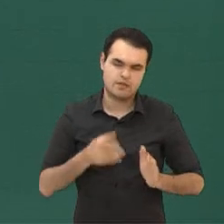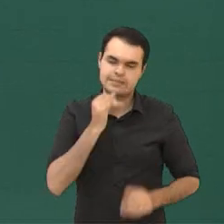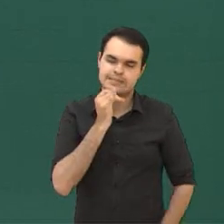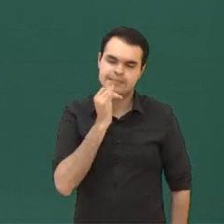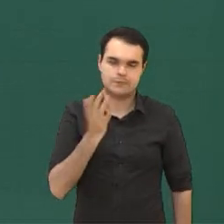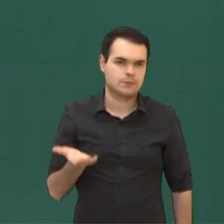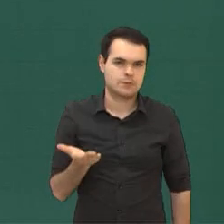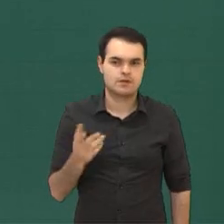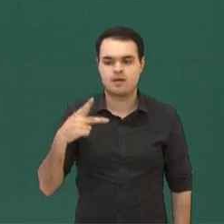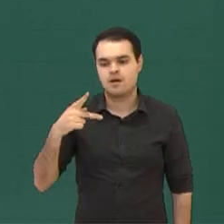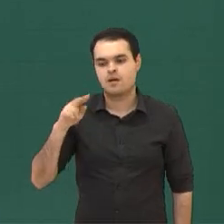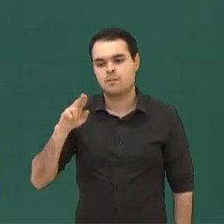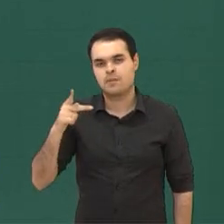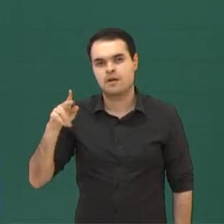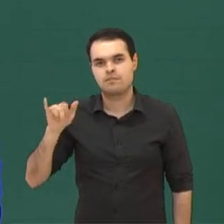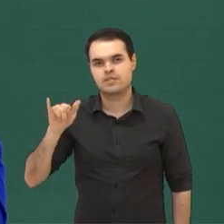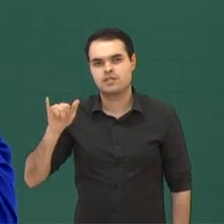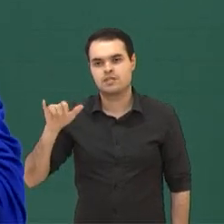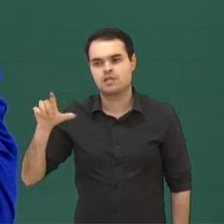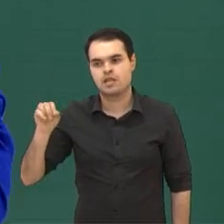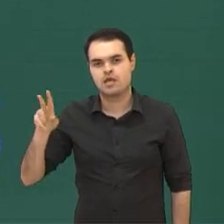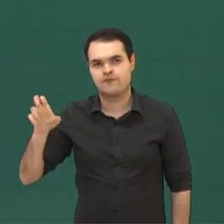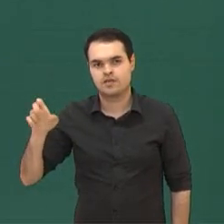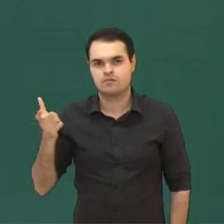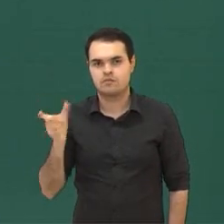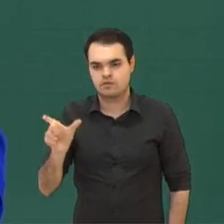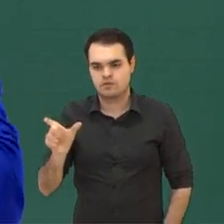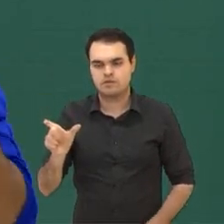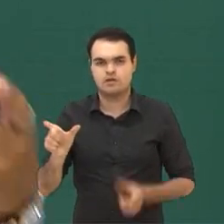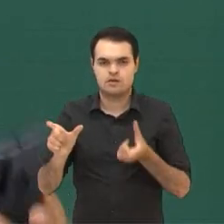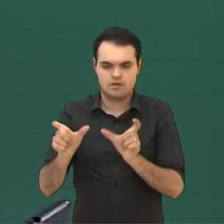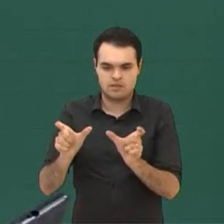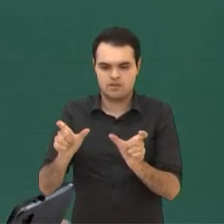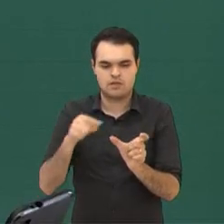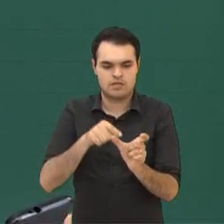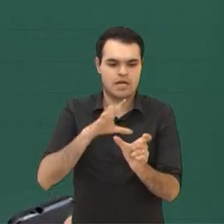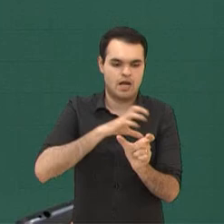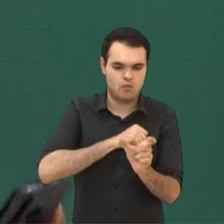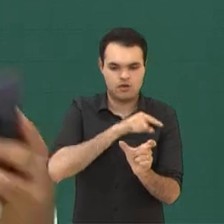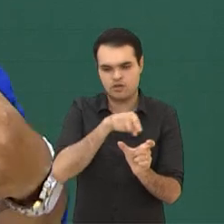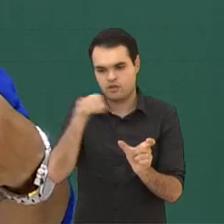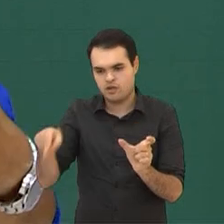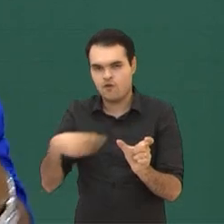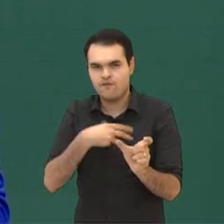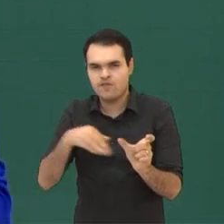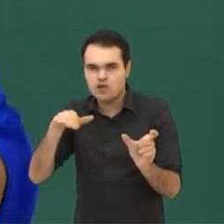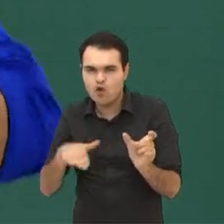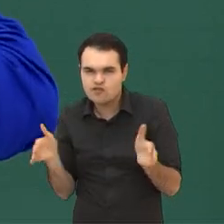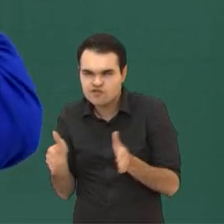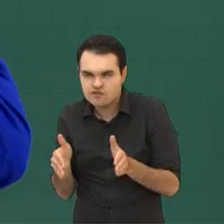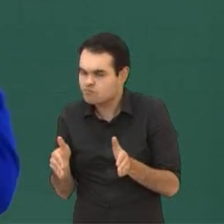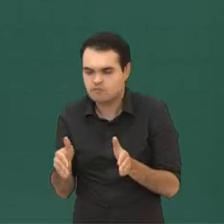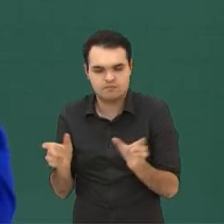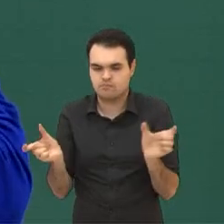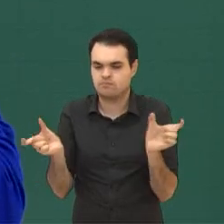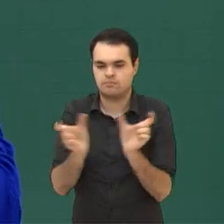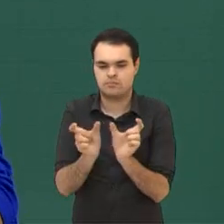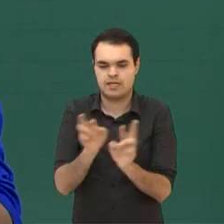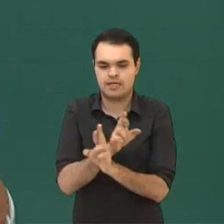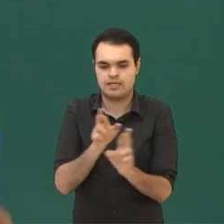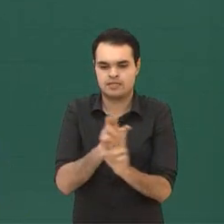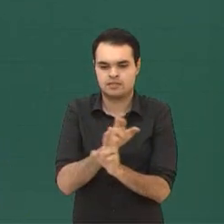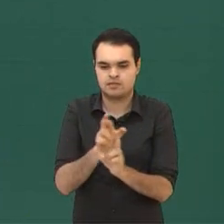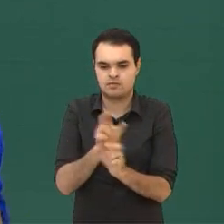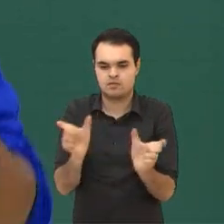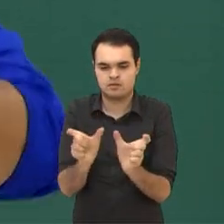Um exemplo, pop love, são duas palavras. Seria o amor ao filhote, mas nesse caso nós temos a relação dela como